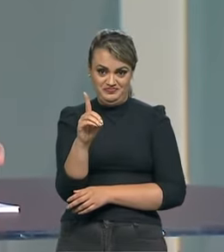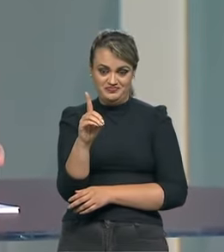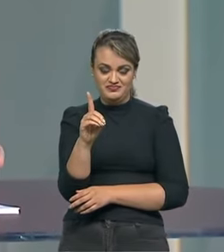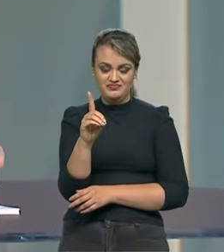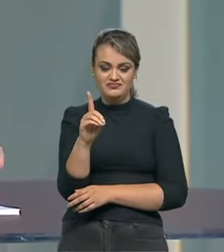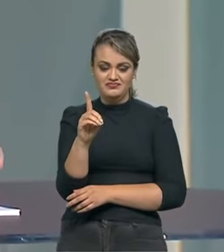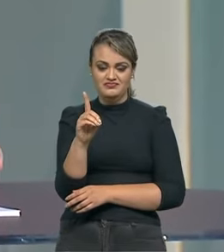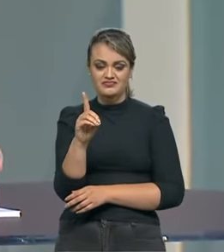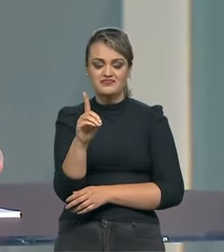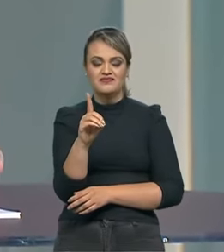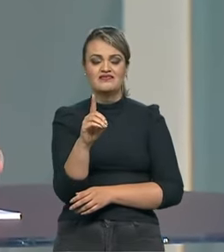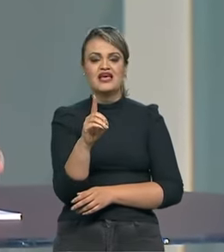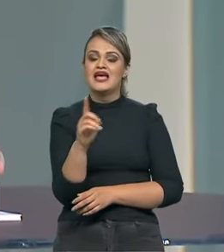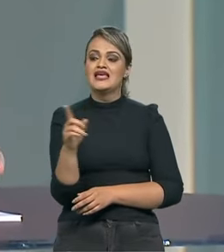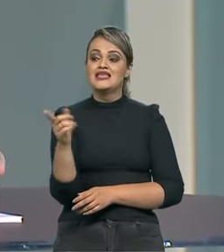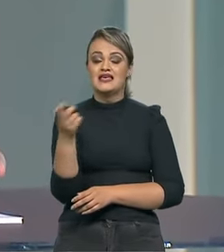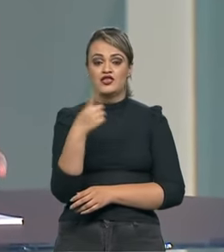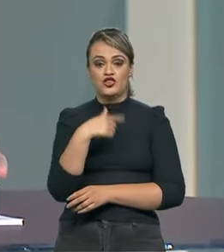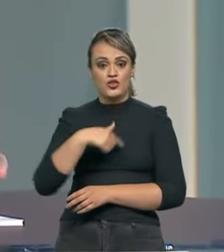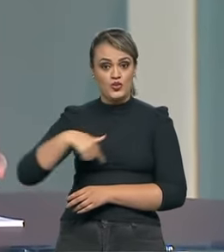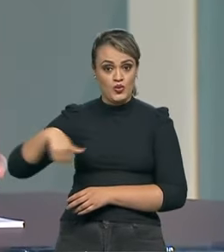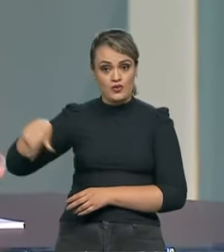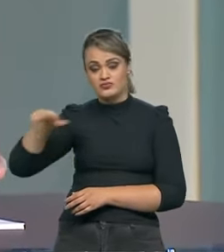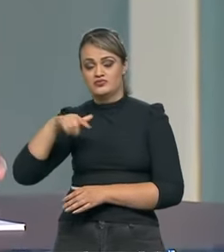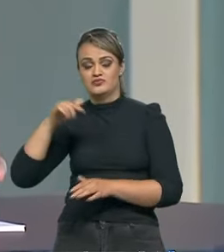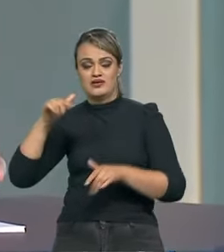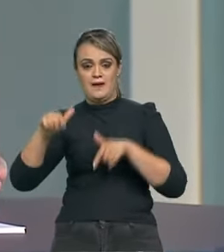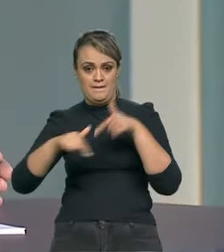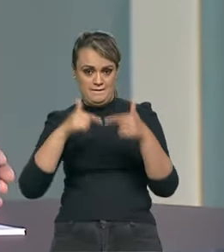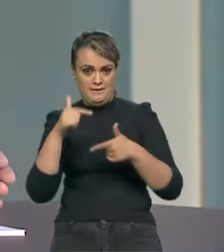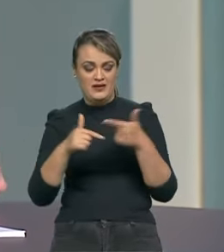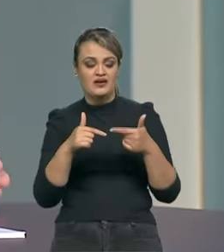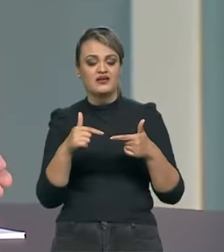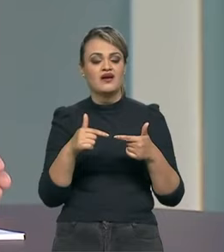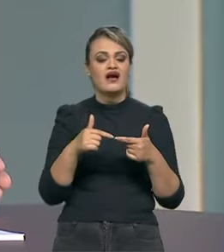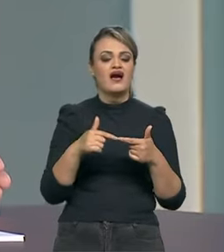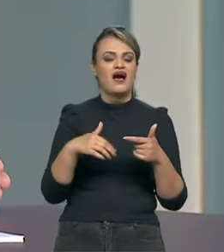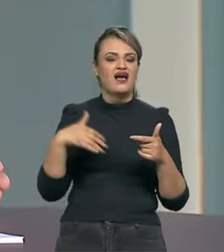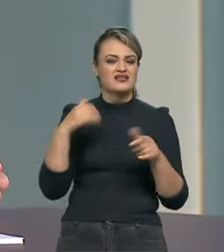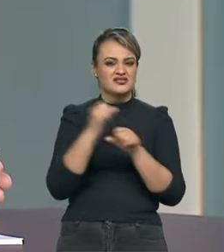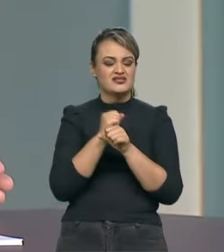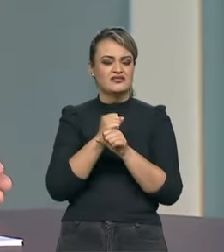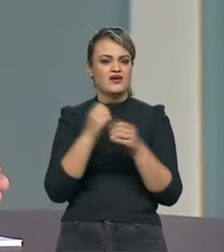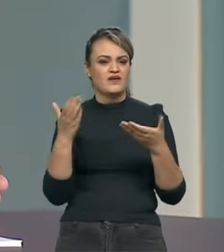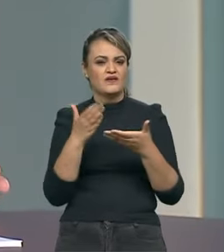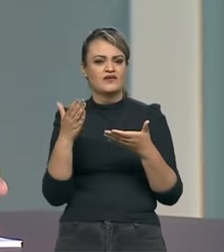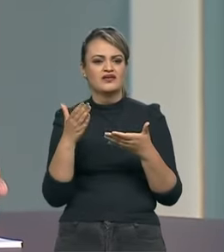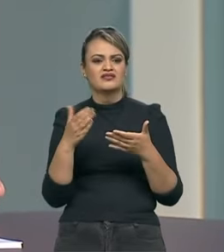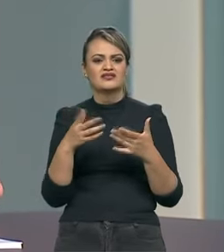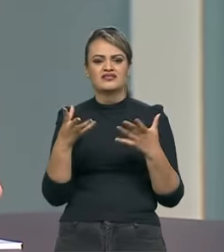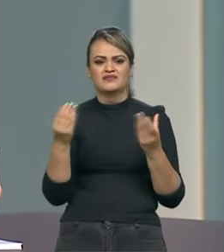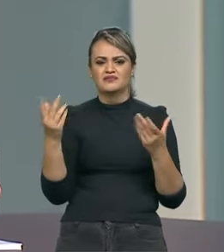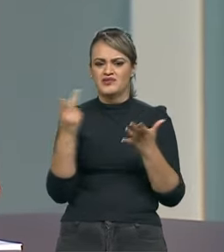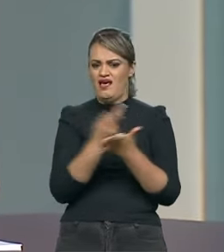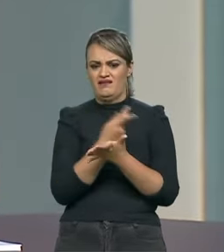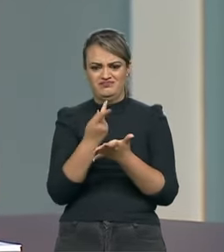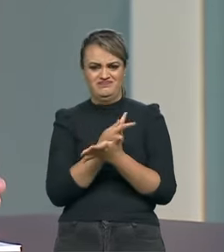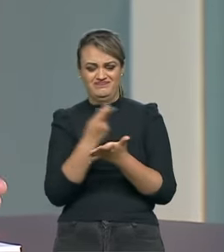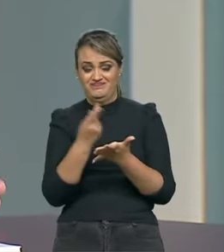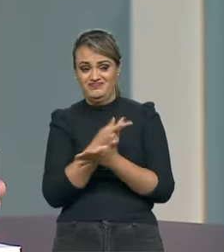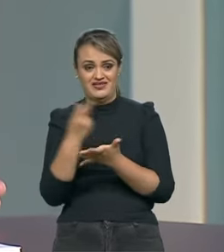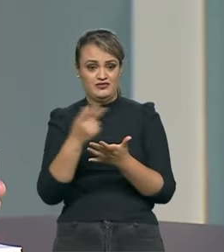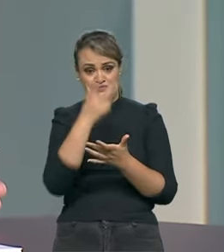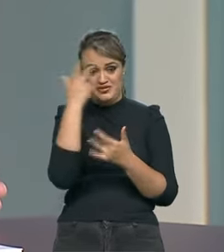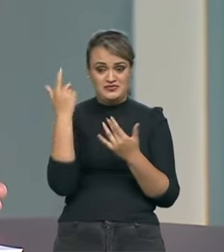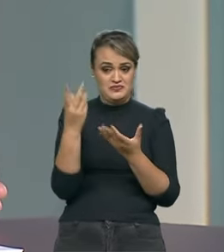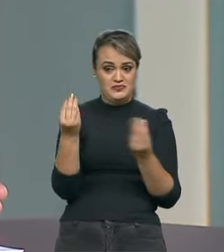E o nosso automobilismo, até esse ano, estava muito errado. Os dirigentes estavam